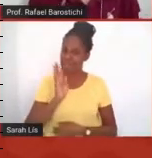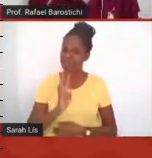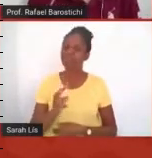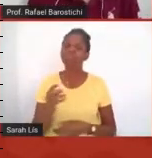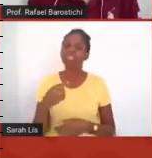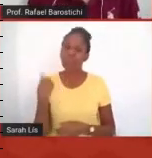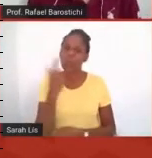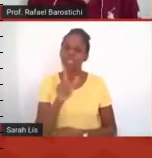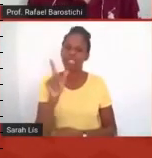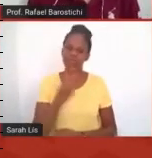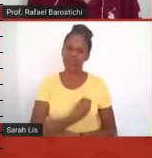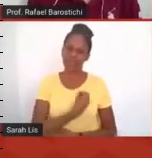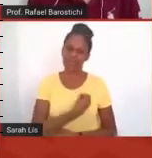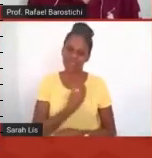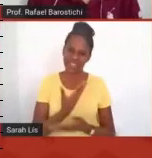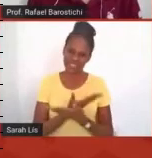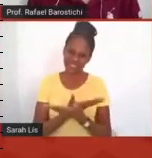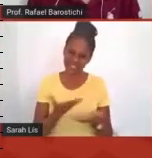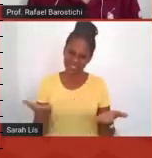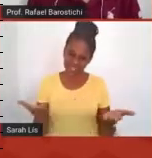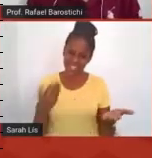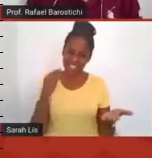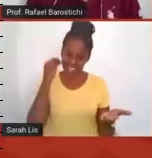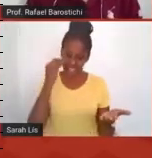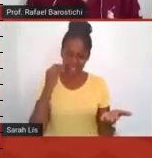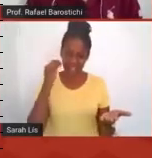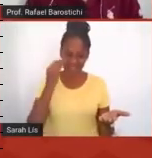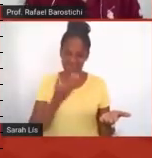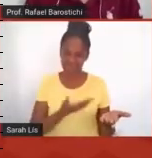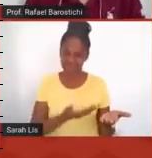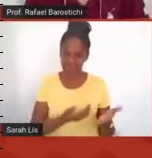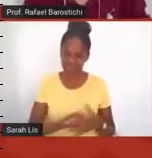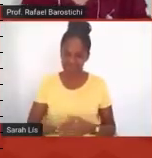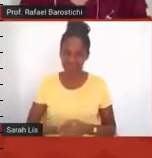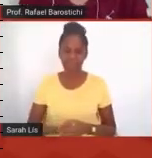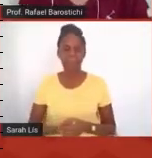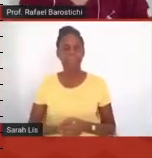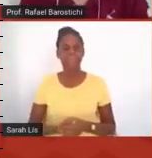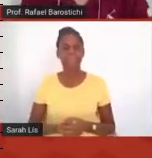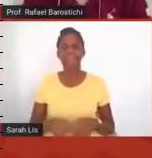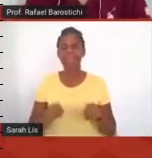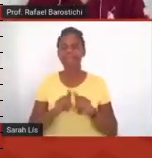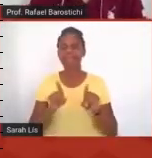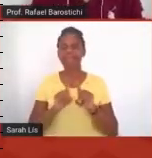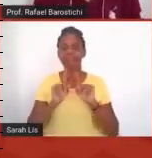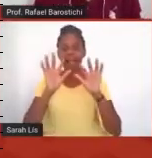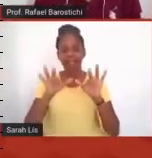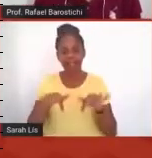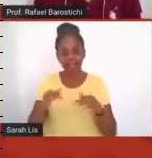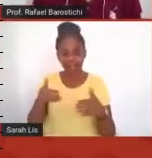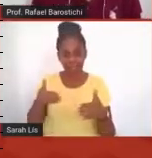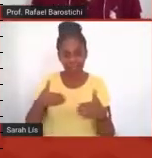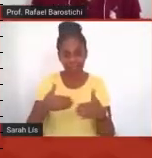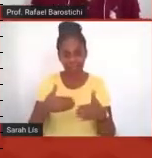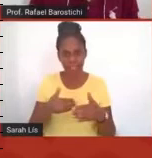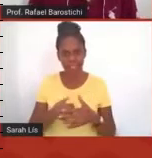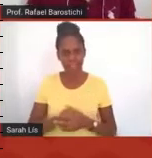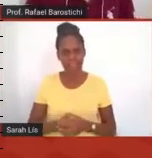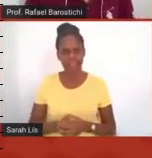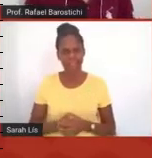experimentar nessa experiência e para terminar aqui, trazer um pouquinho